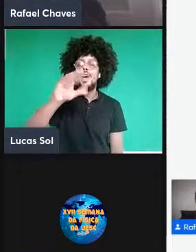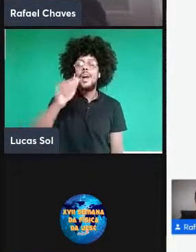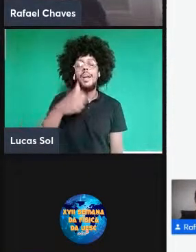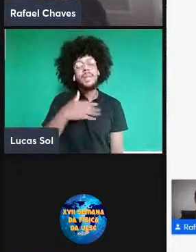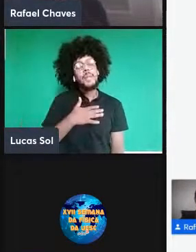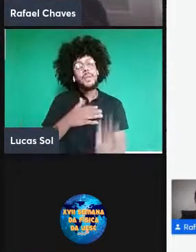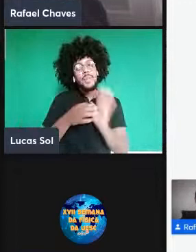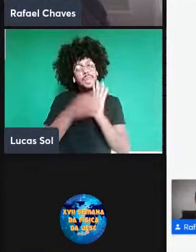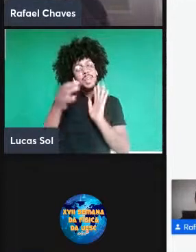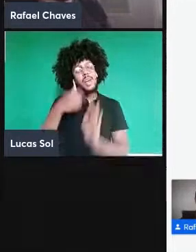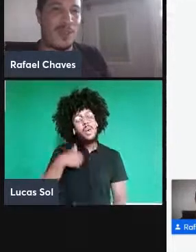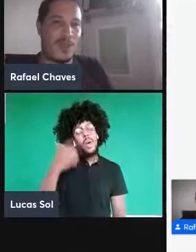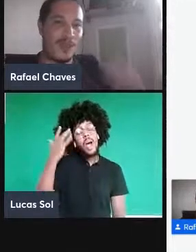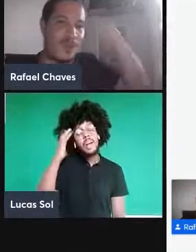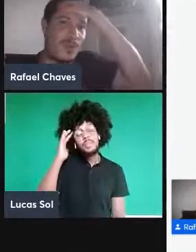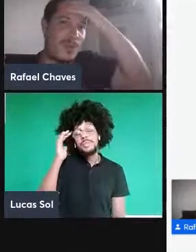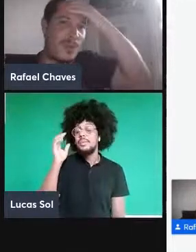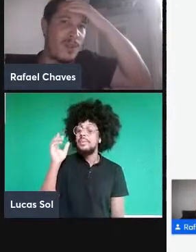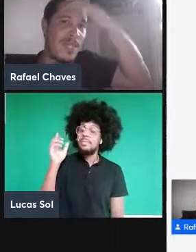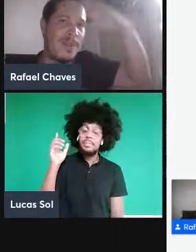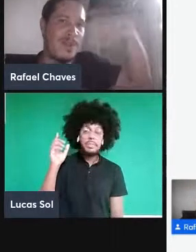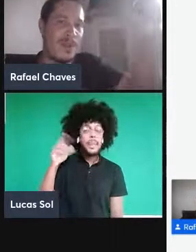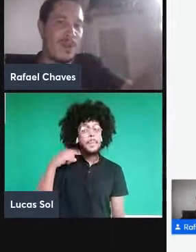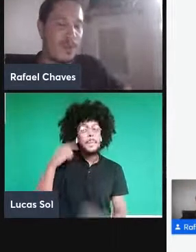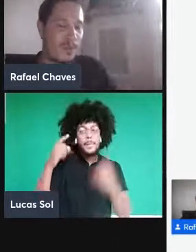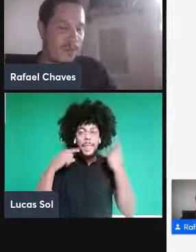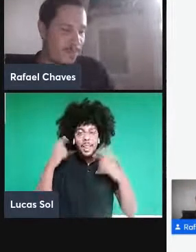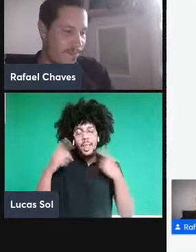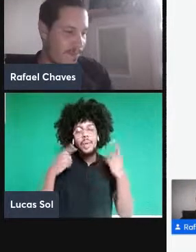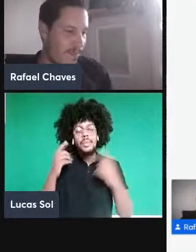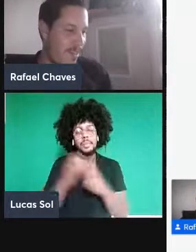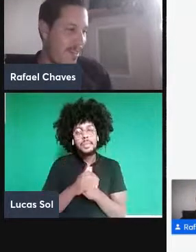acho que no nível,